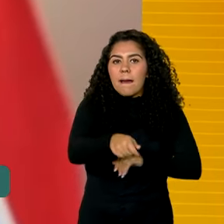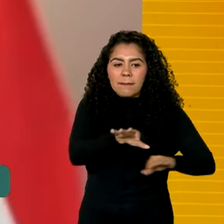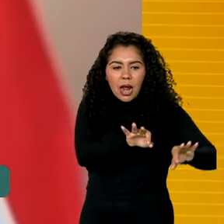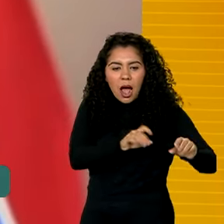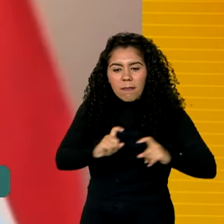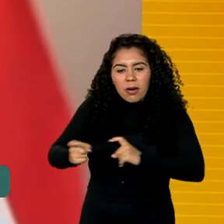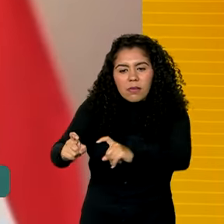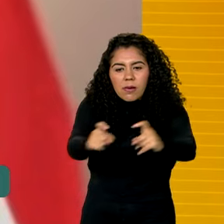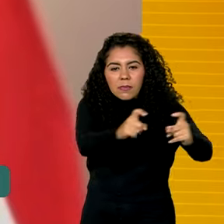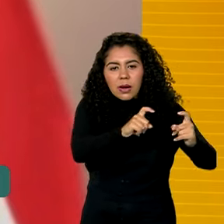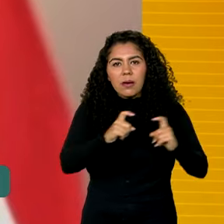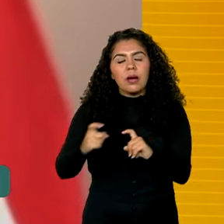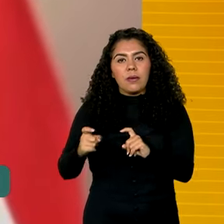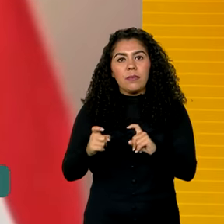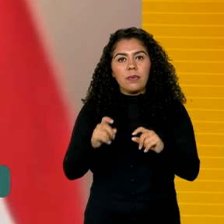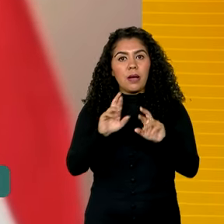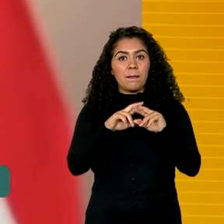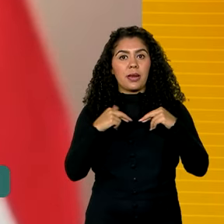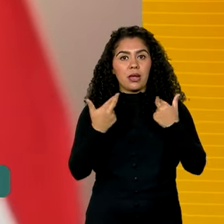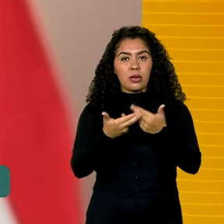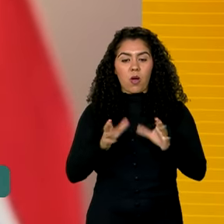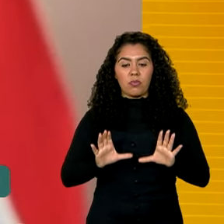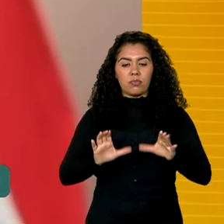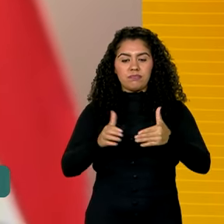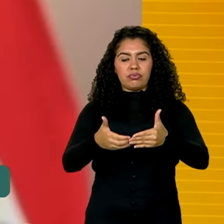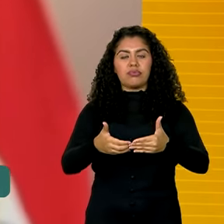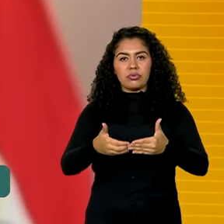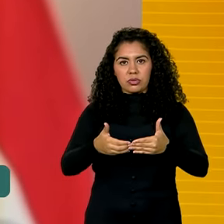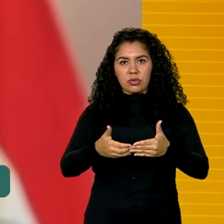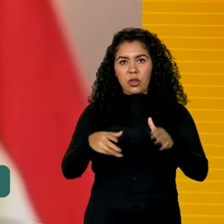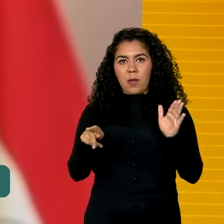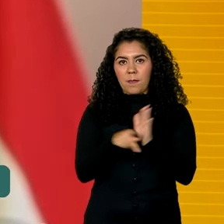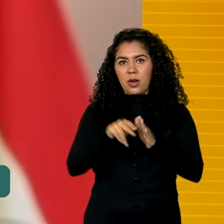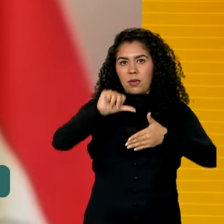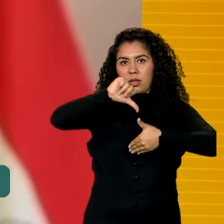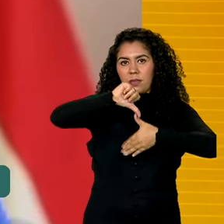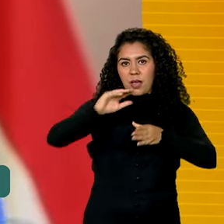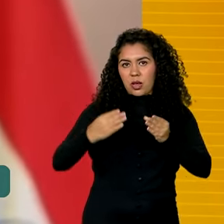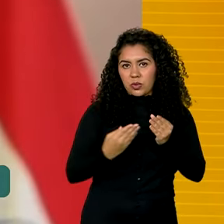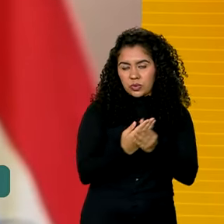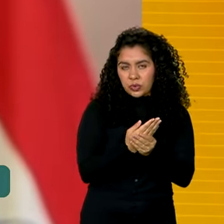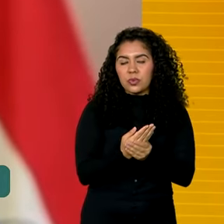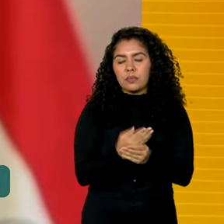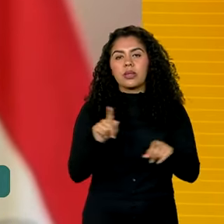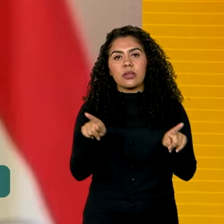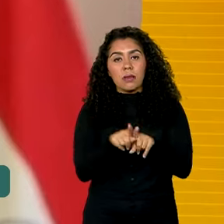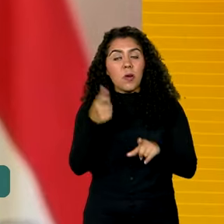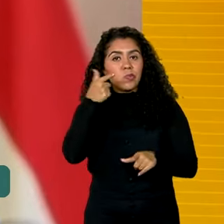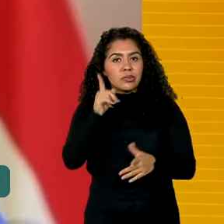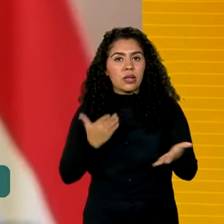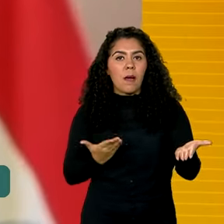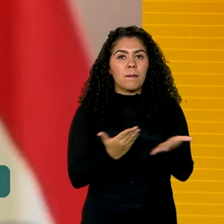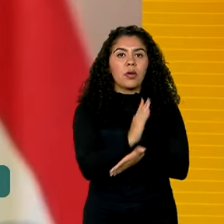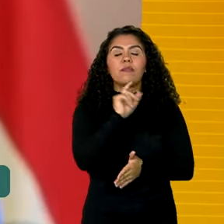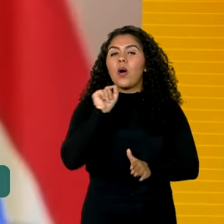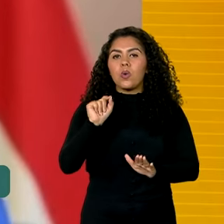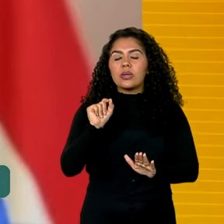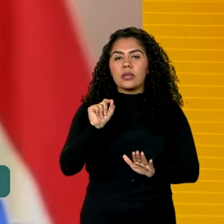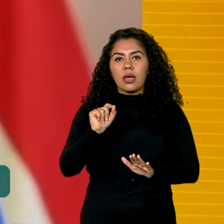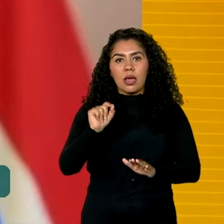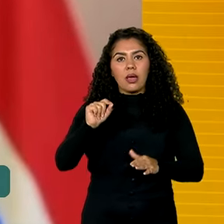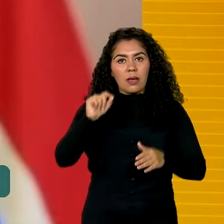reunião da cúpula dos países com os presidentes dos países do Mercosul. E aqui aprovamos a prioridade